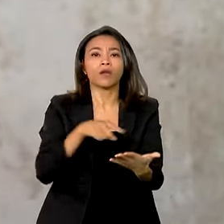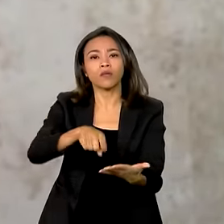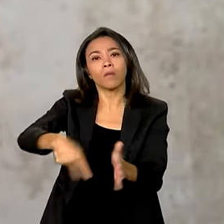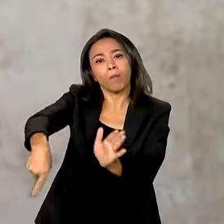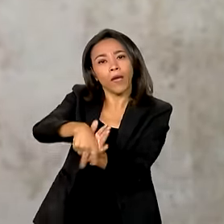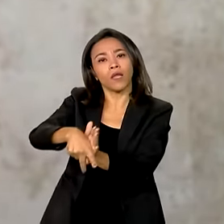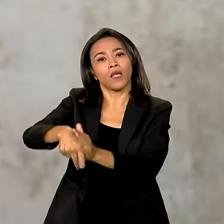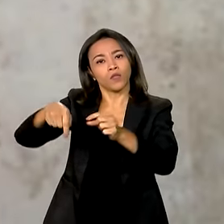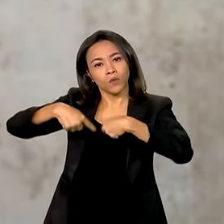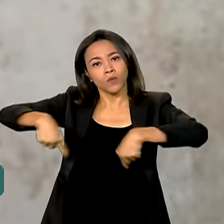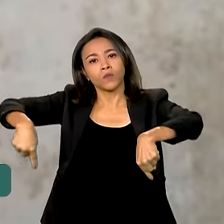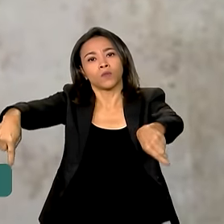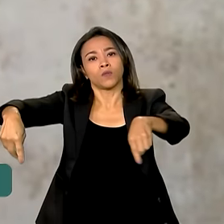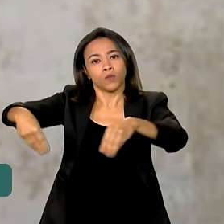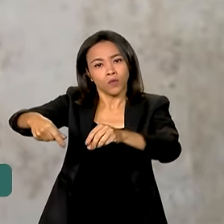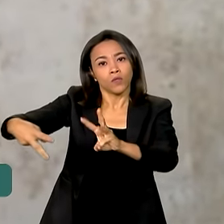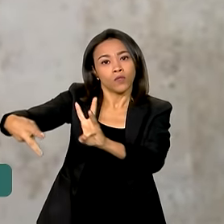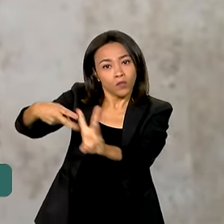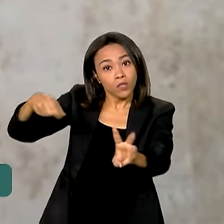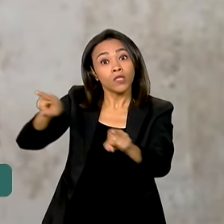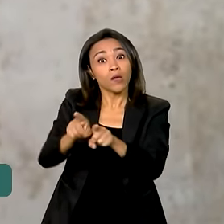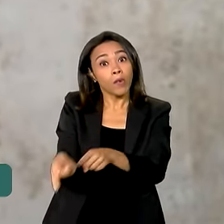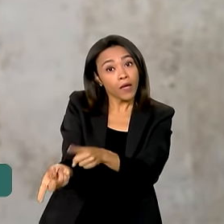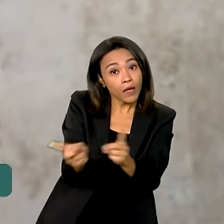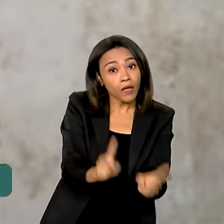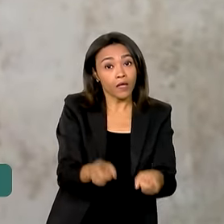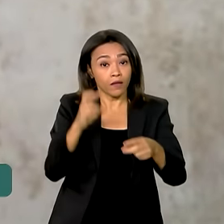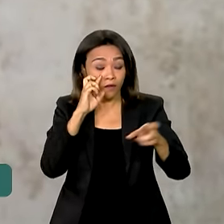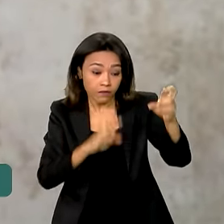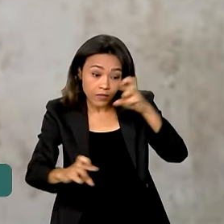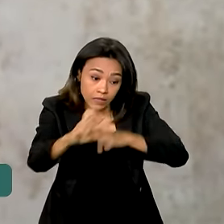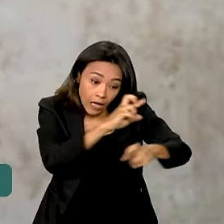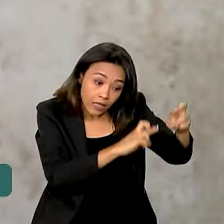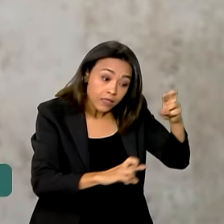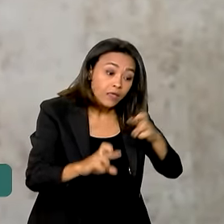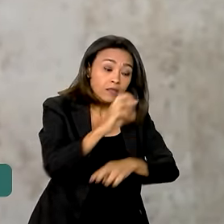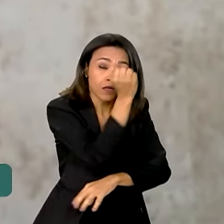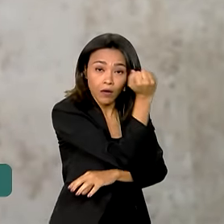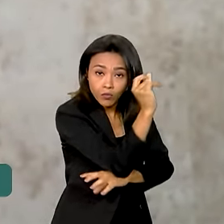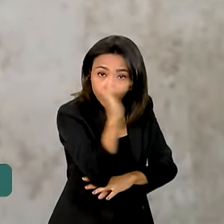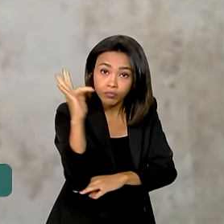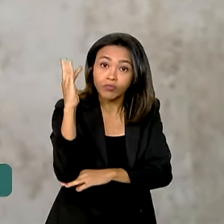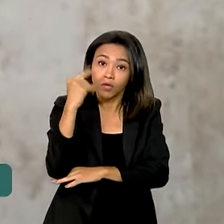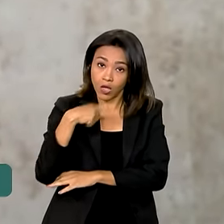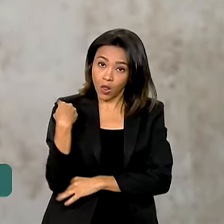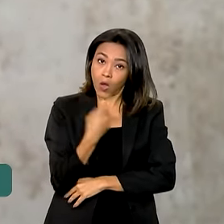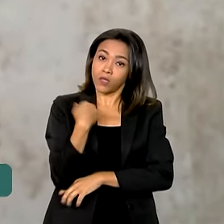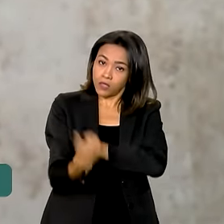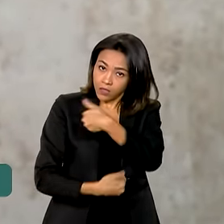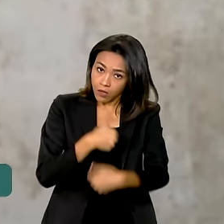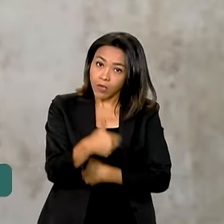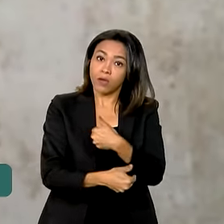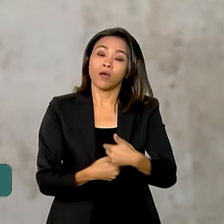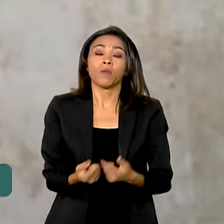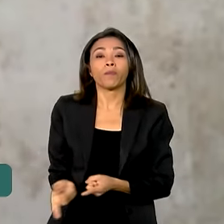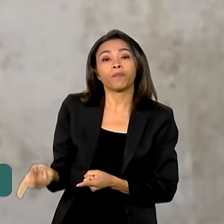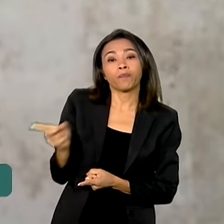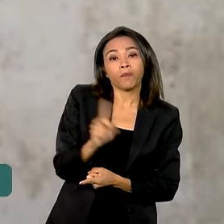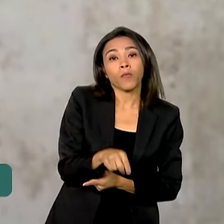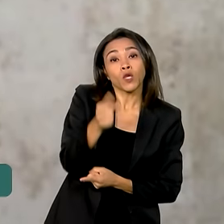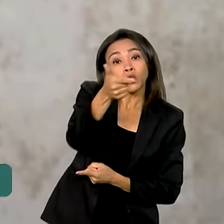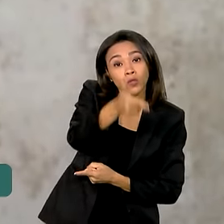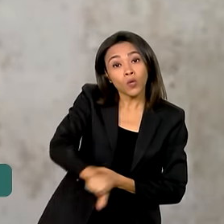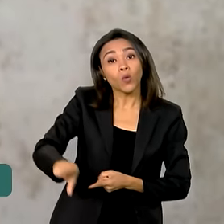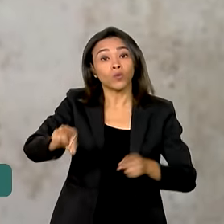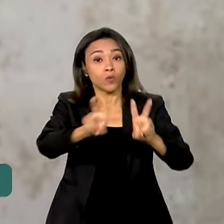policiamento extensivo e na fiscalização ambiental. Então, todas essas frentes a gente atua. No que diz respeito mais